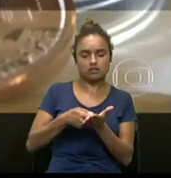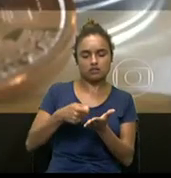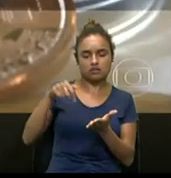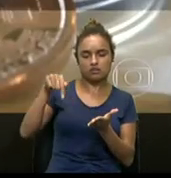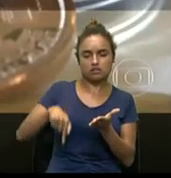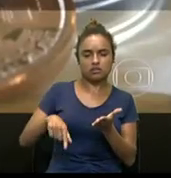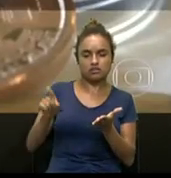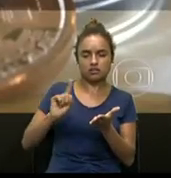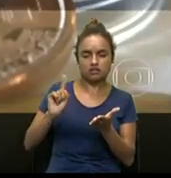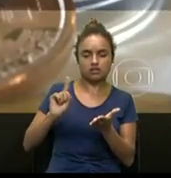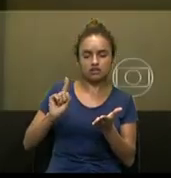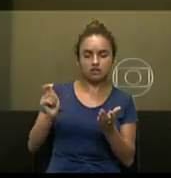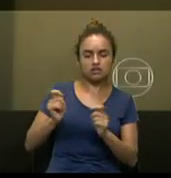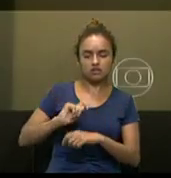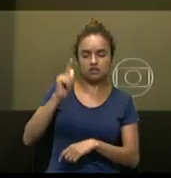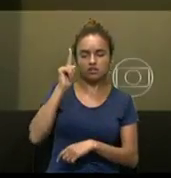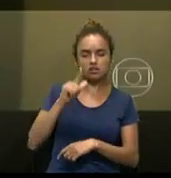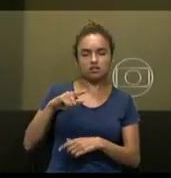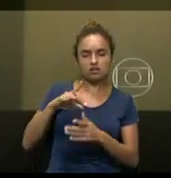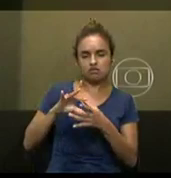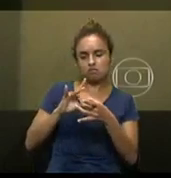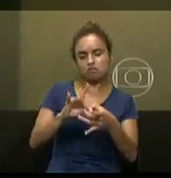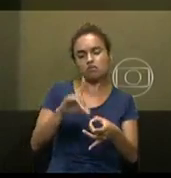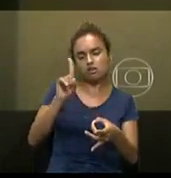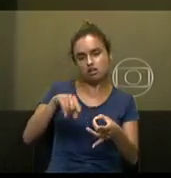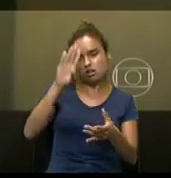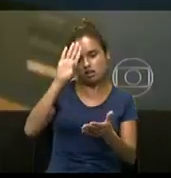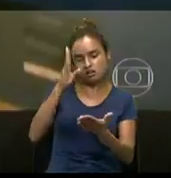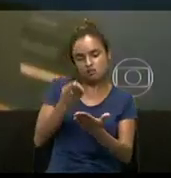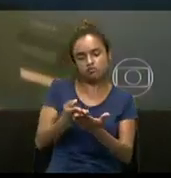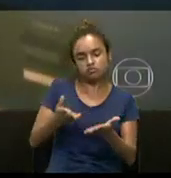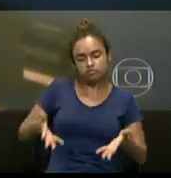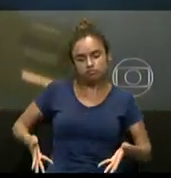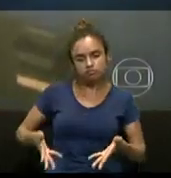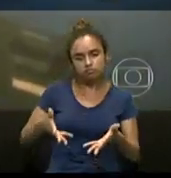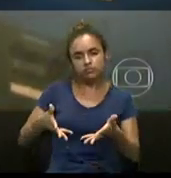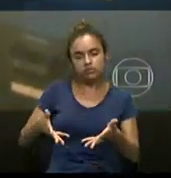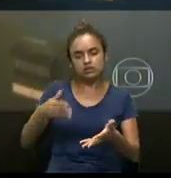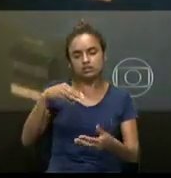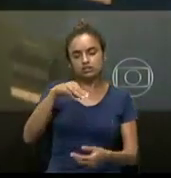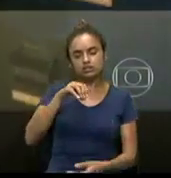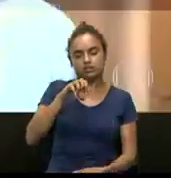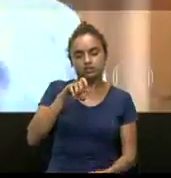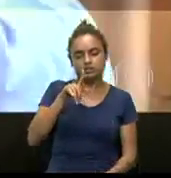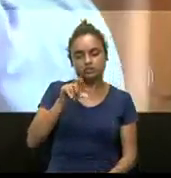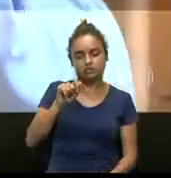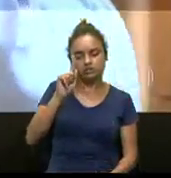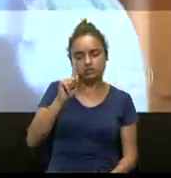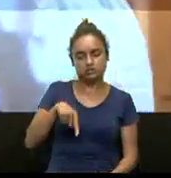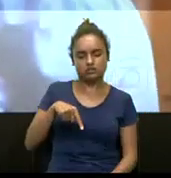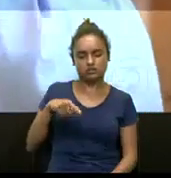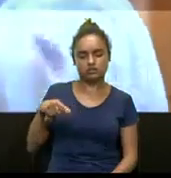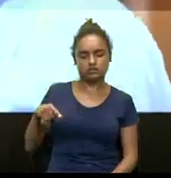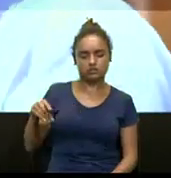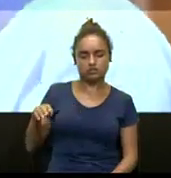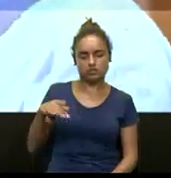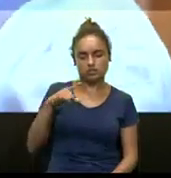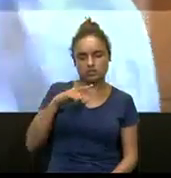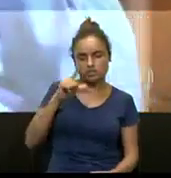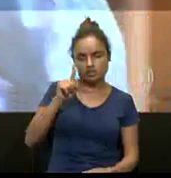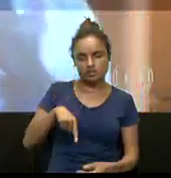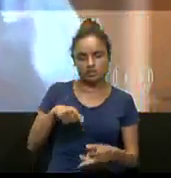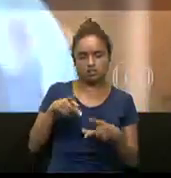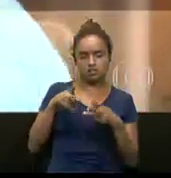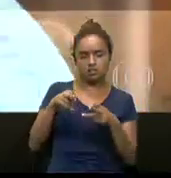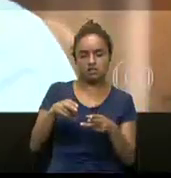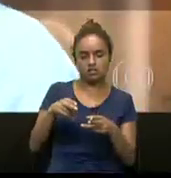não se renderam à ideia porque acreditam que a moeda incentiva a lavagem de dinheiro. É a mesma opinião de Joseph